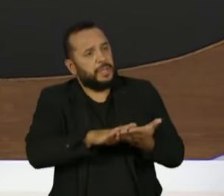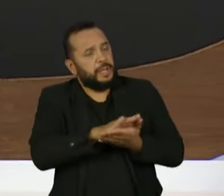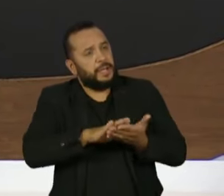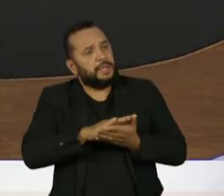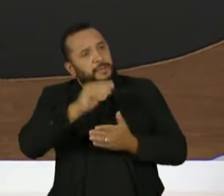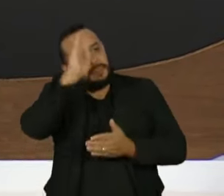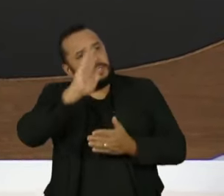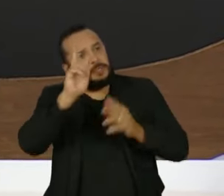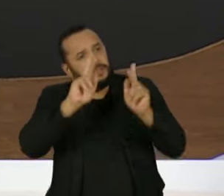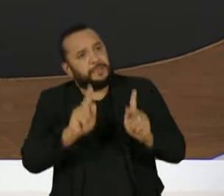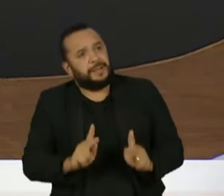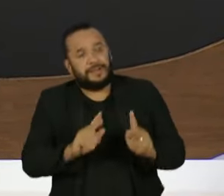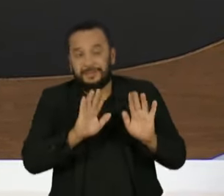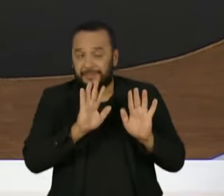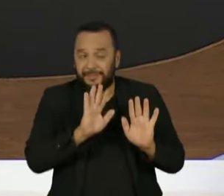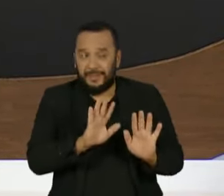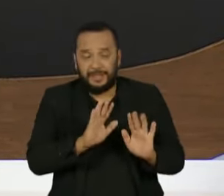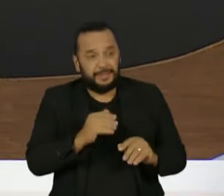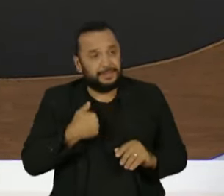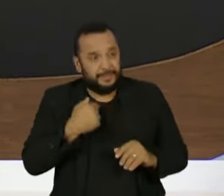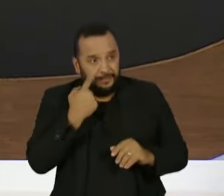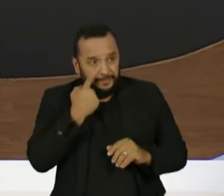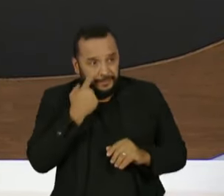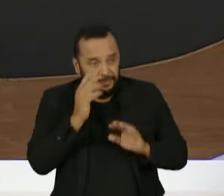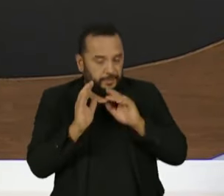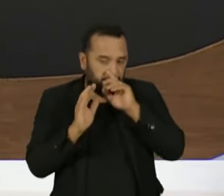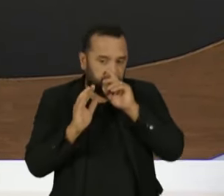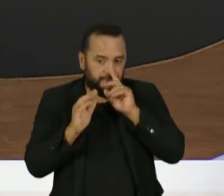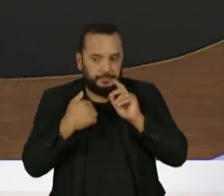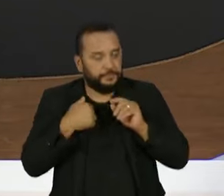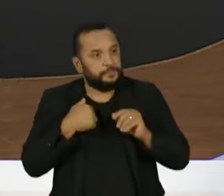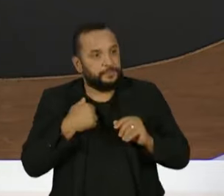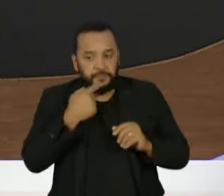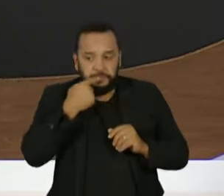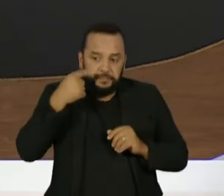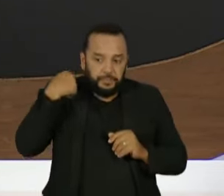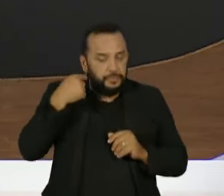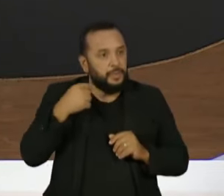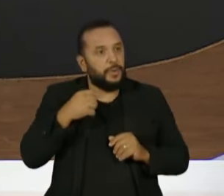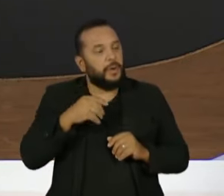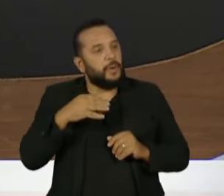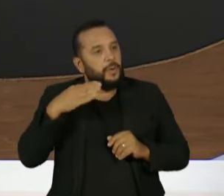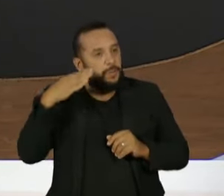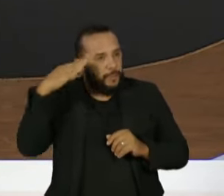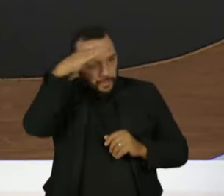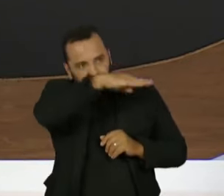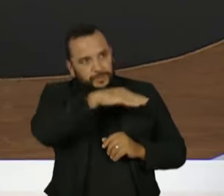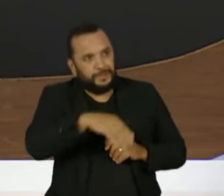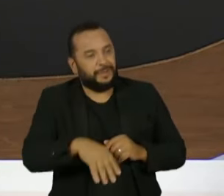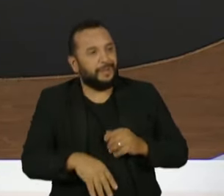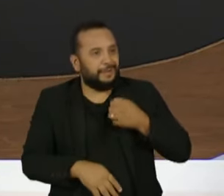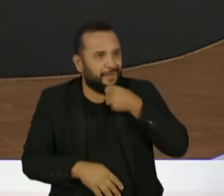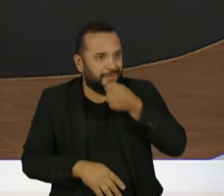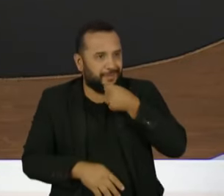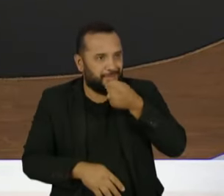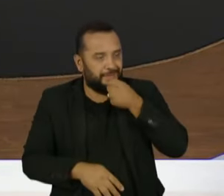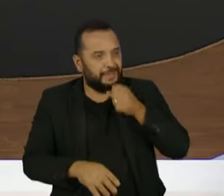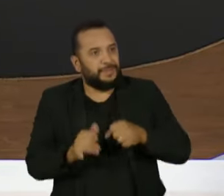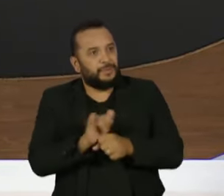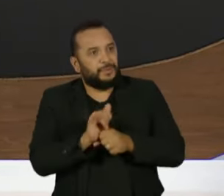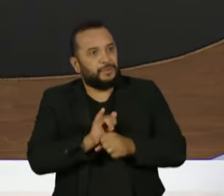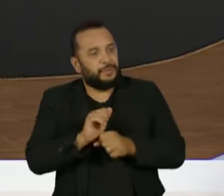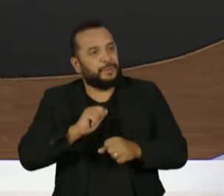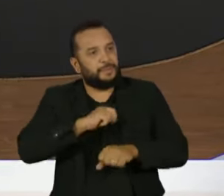apaziguar o Brasil, mas a gente viu, neste fim de semana, o ex-presidente Jair Bolsonaro, numa entrevista a um canal do YouTube